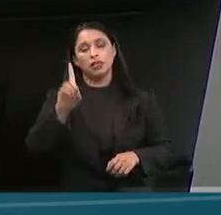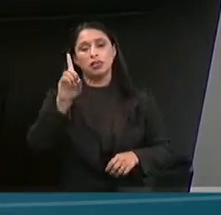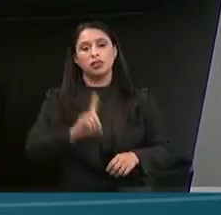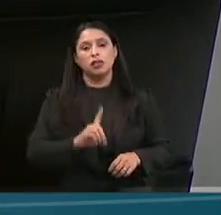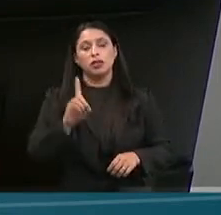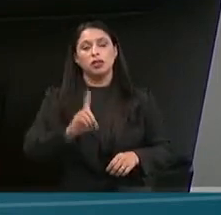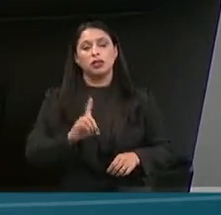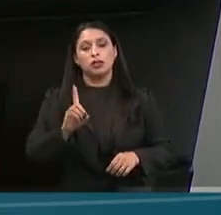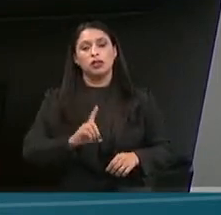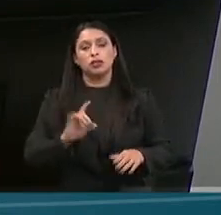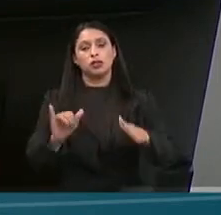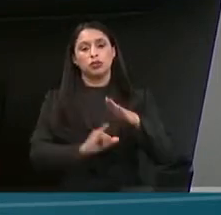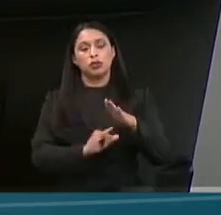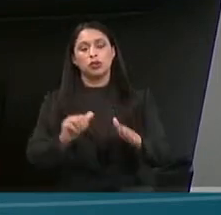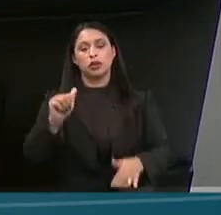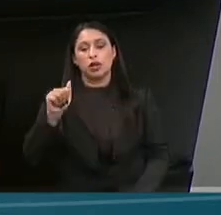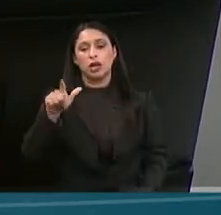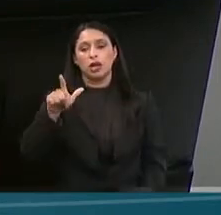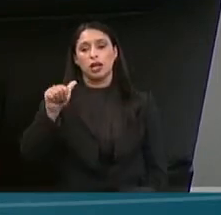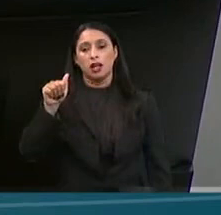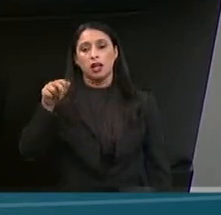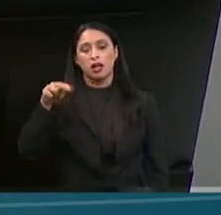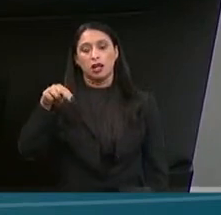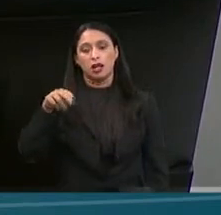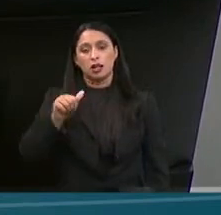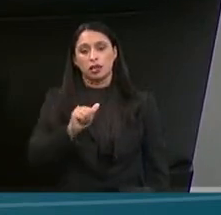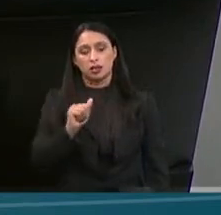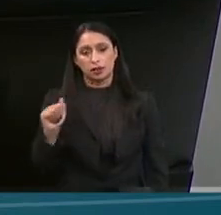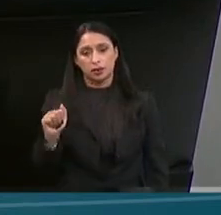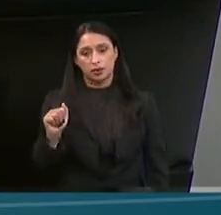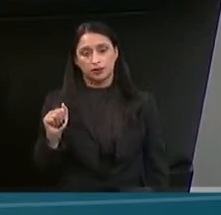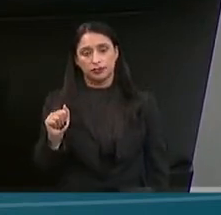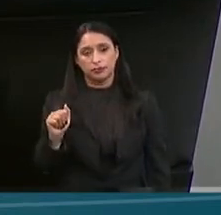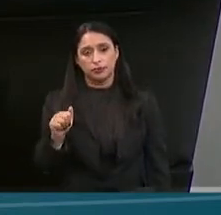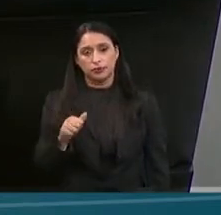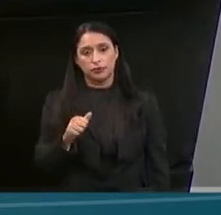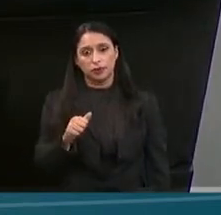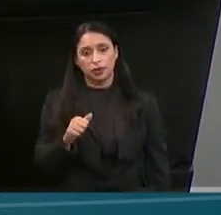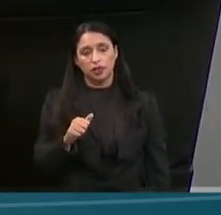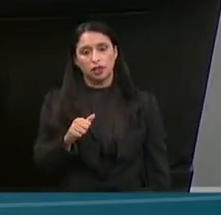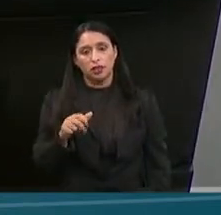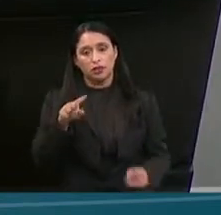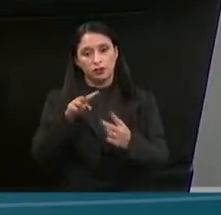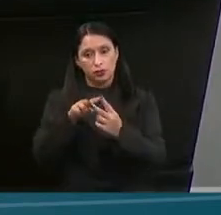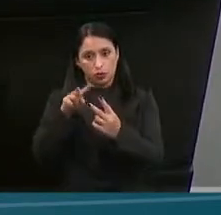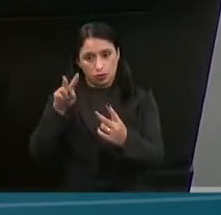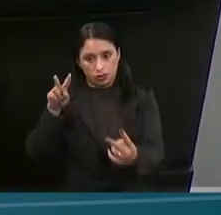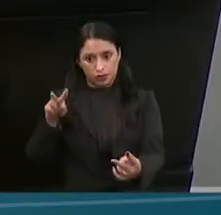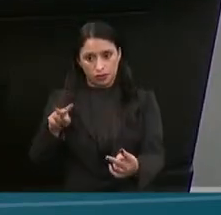Alana, que falará por videoconferência.